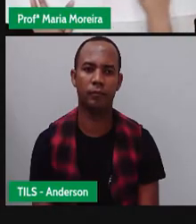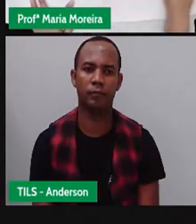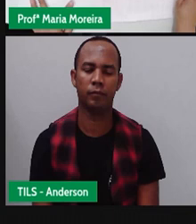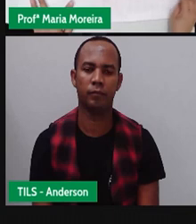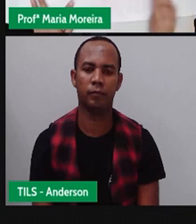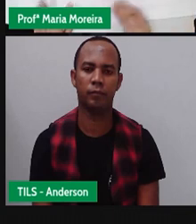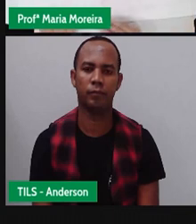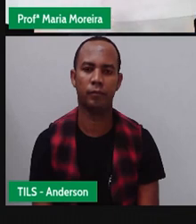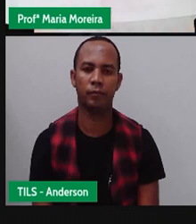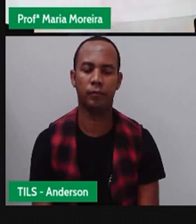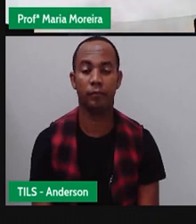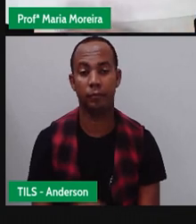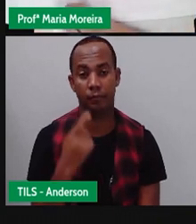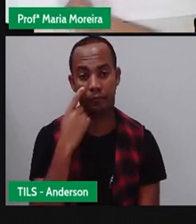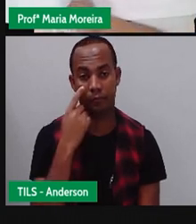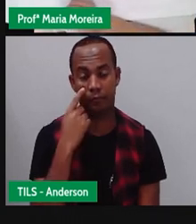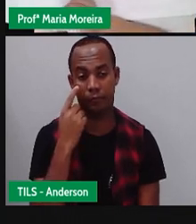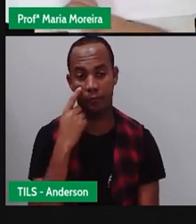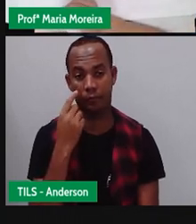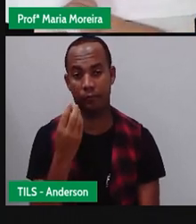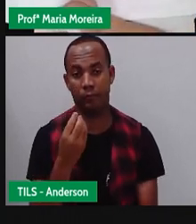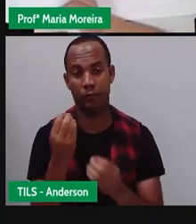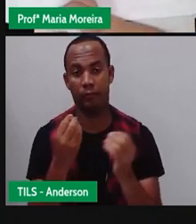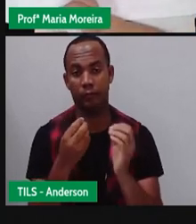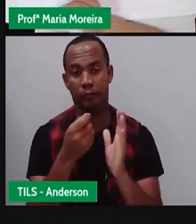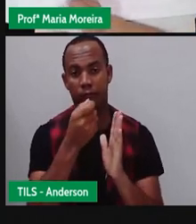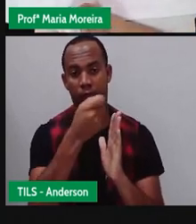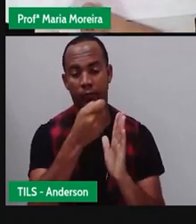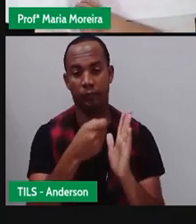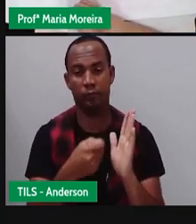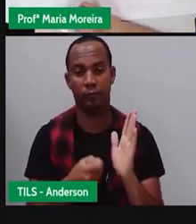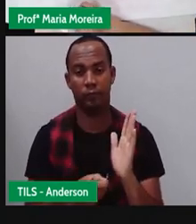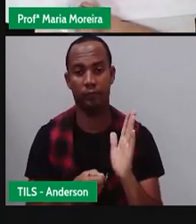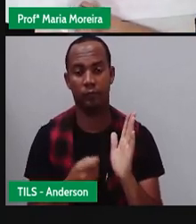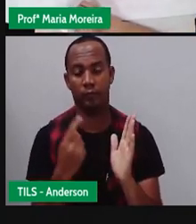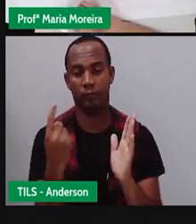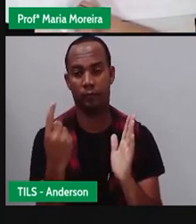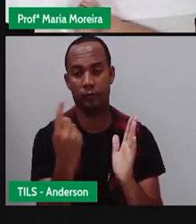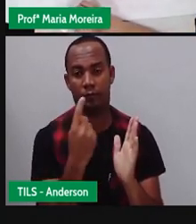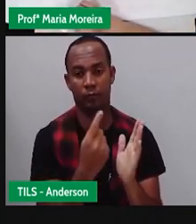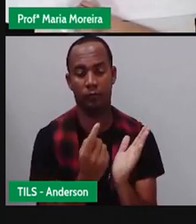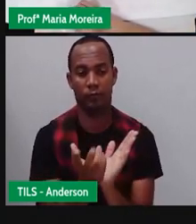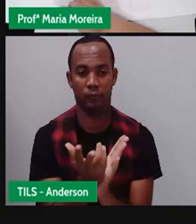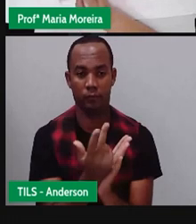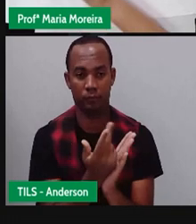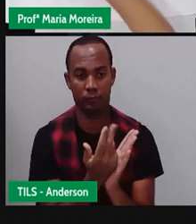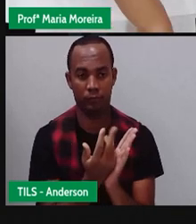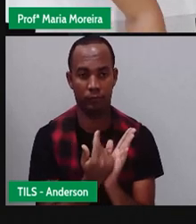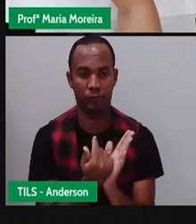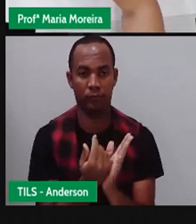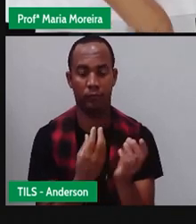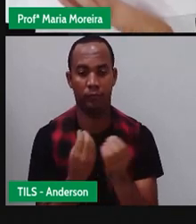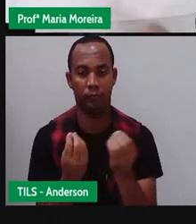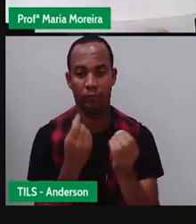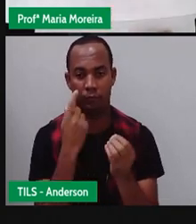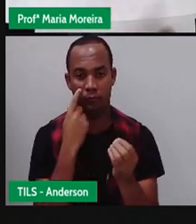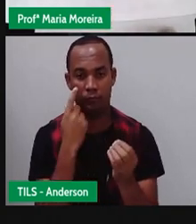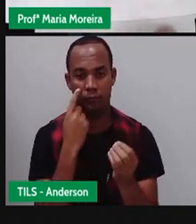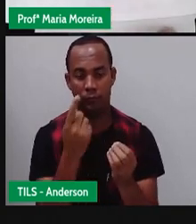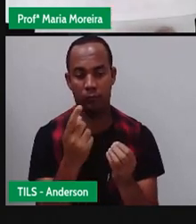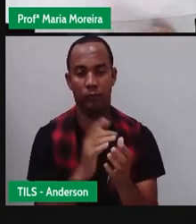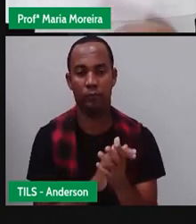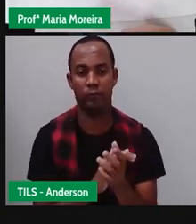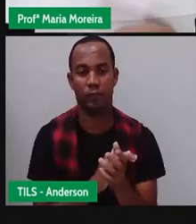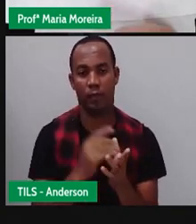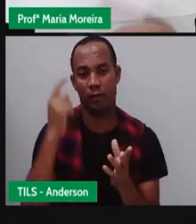Bom, escreva uma multiplicação para cada desenho, certo? A gente não vai tirar o slide agora, a gente vai